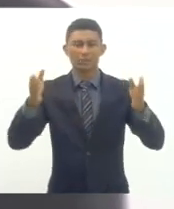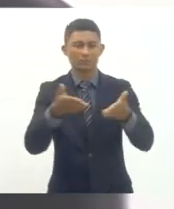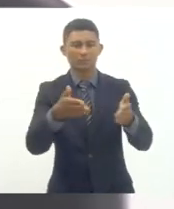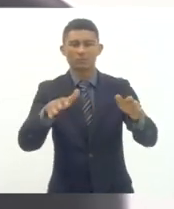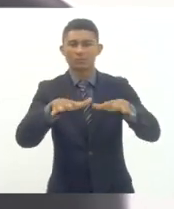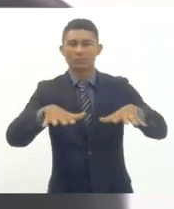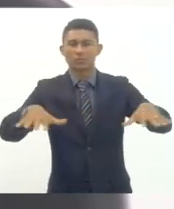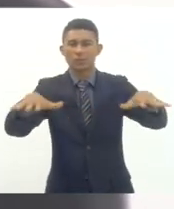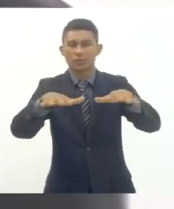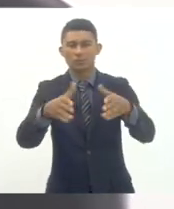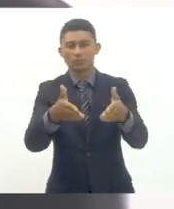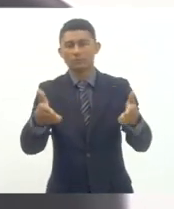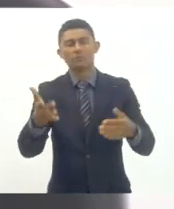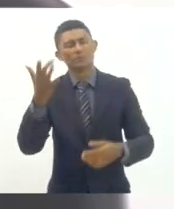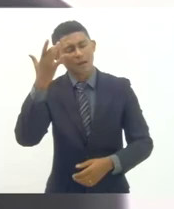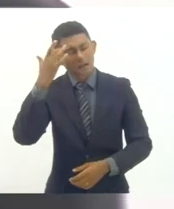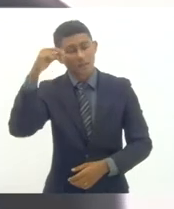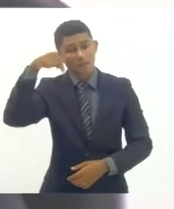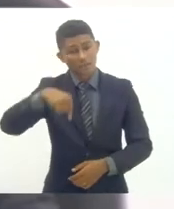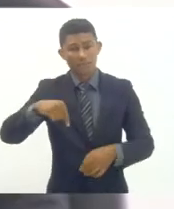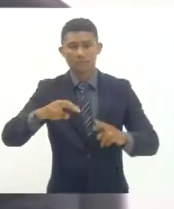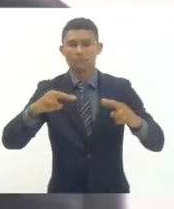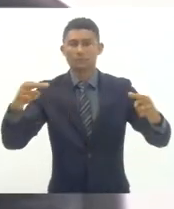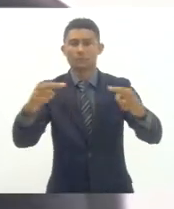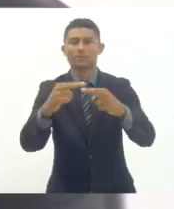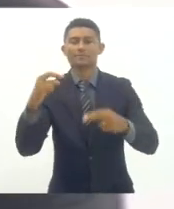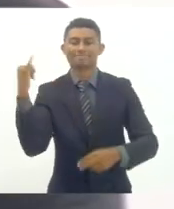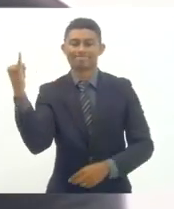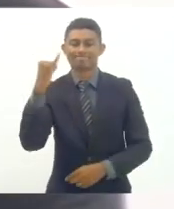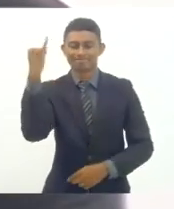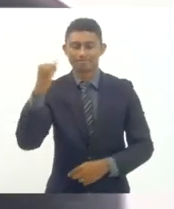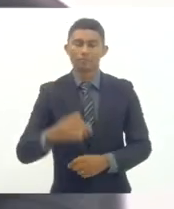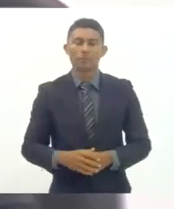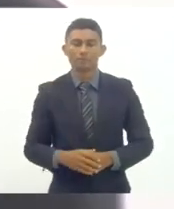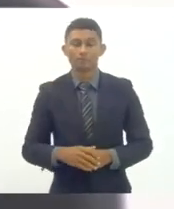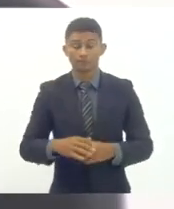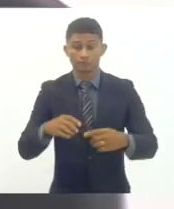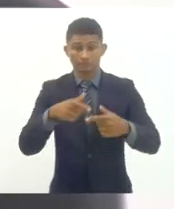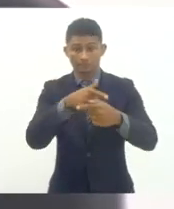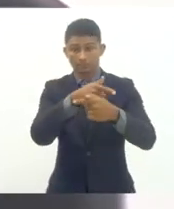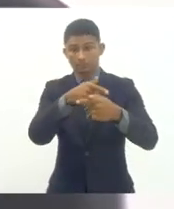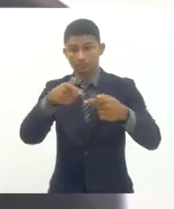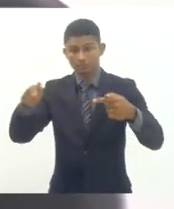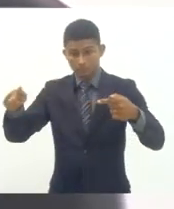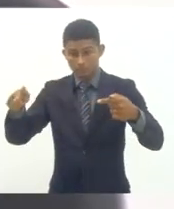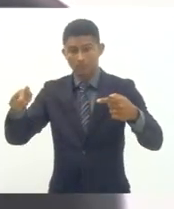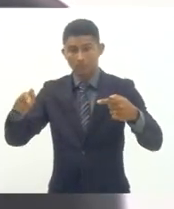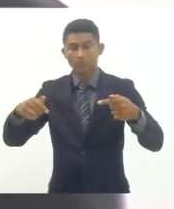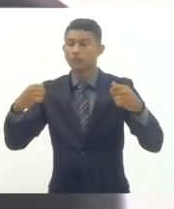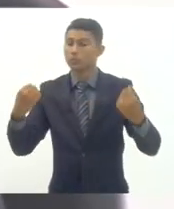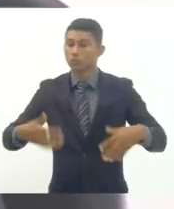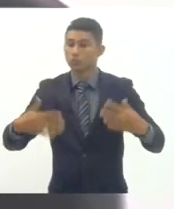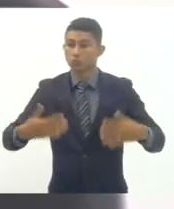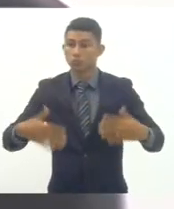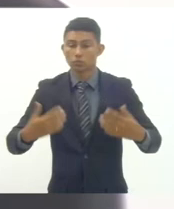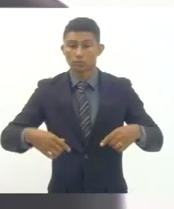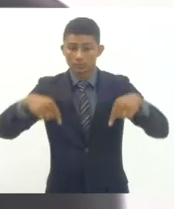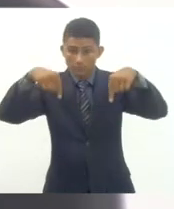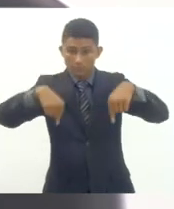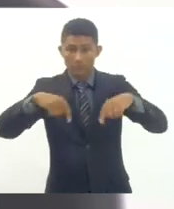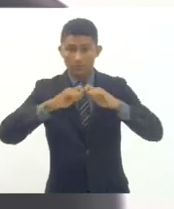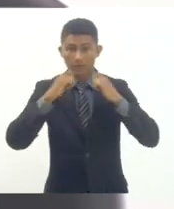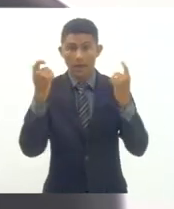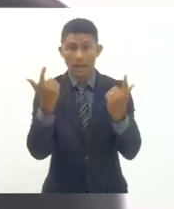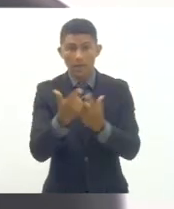estejam aí acho que esse é um espaço importante essa semana está bastante agitada para a gente aqui na Alerja